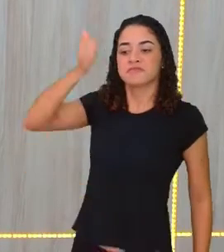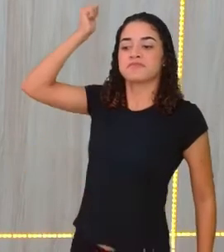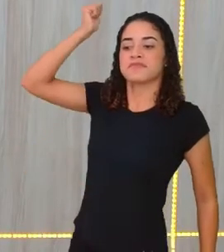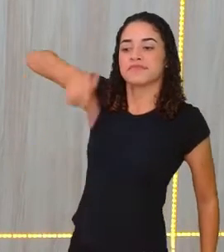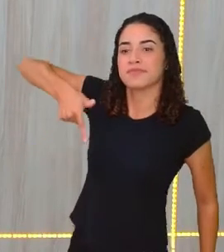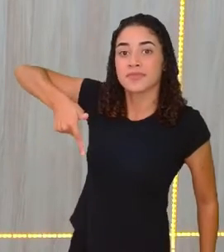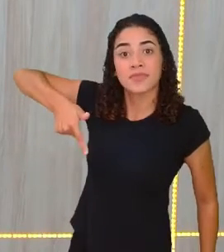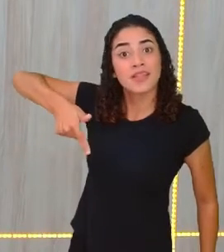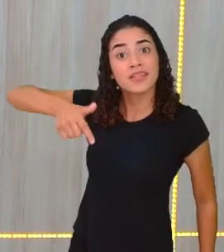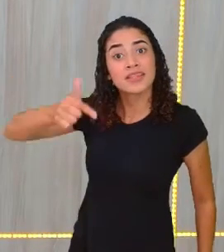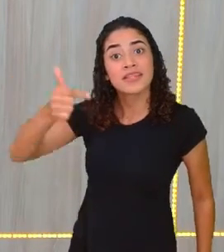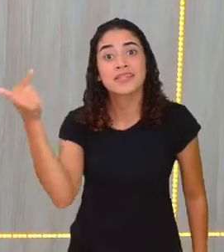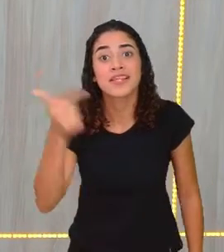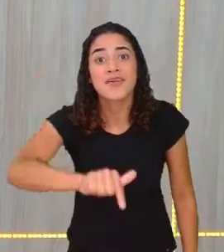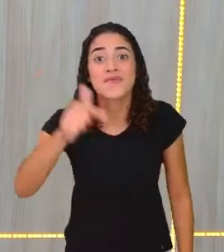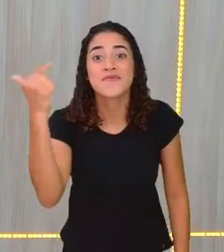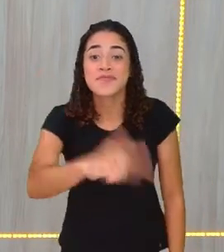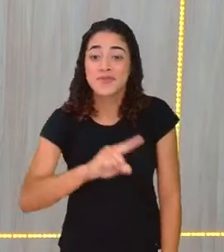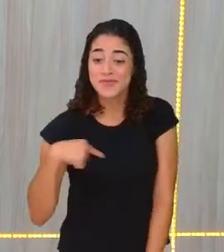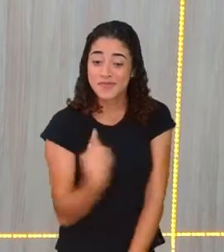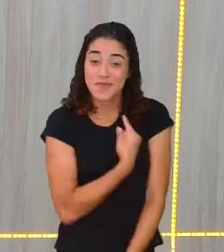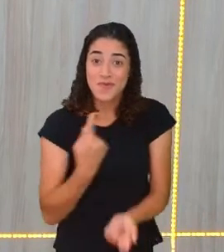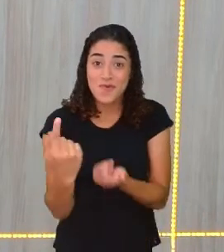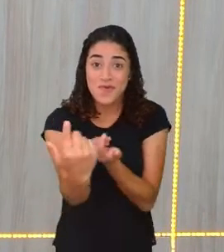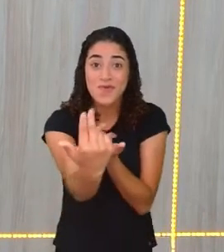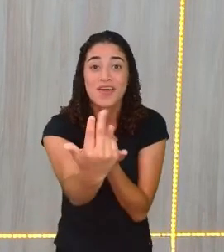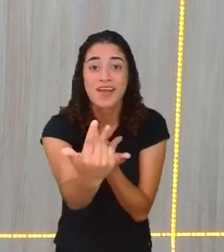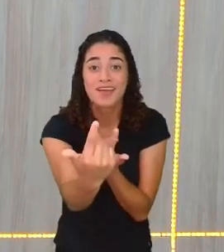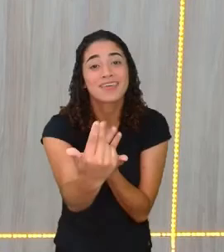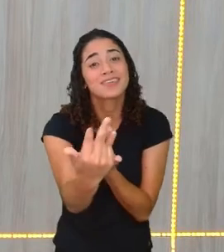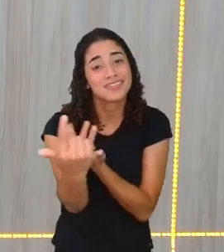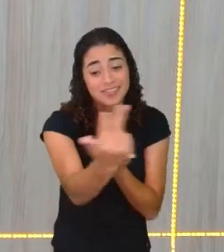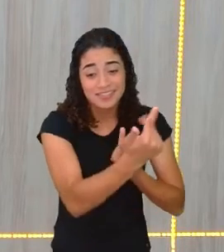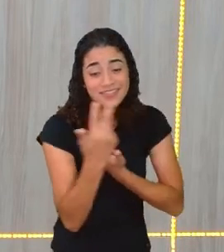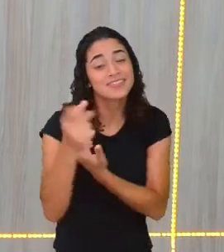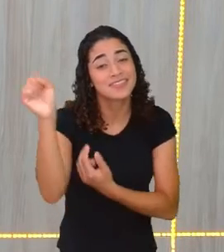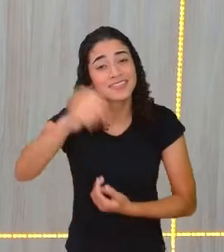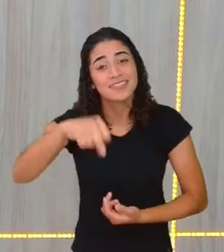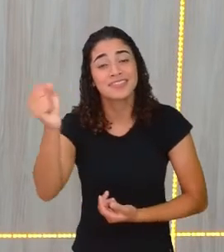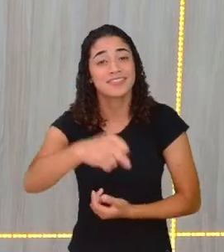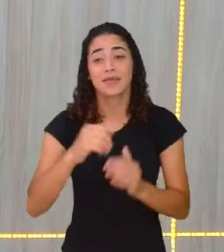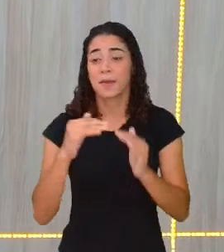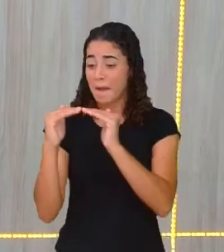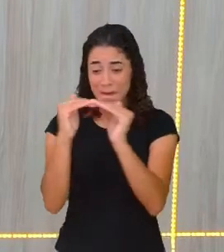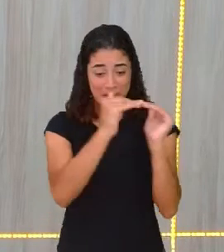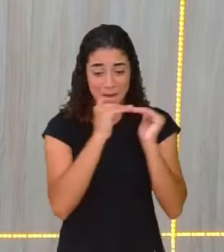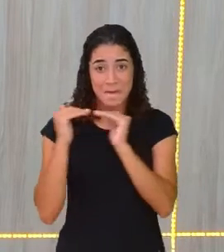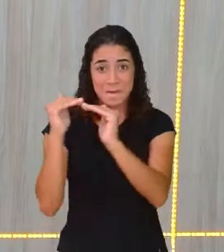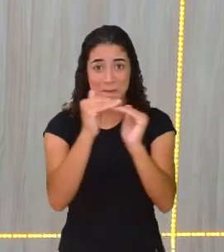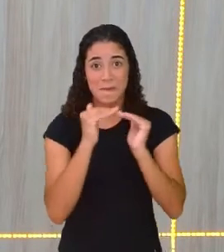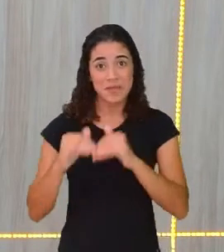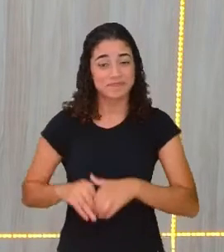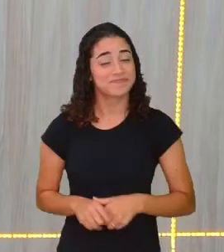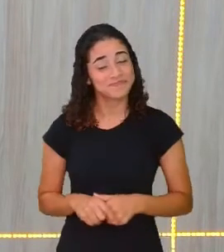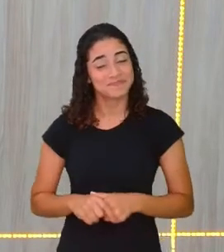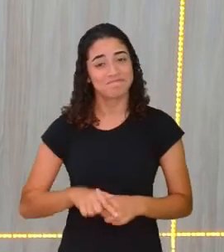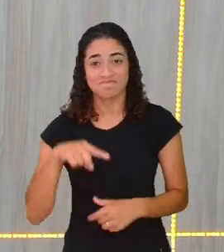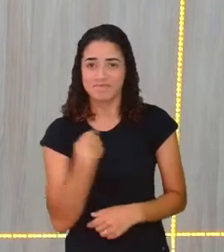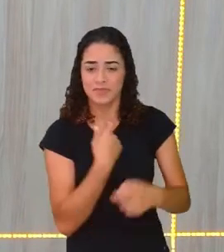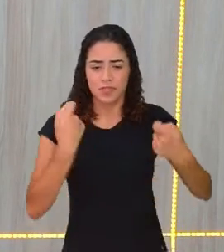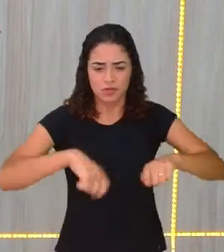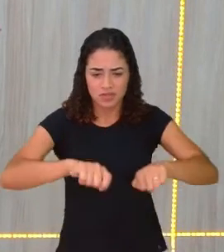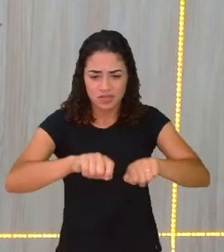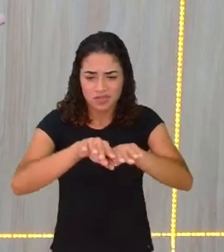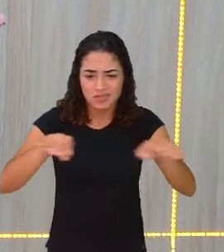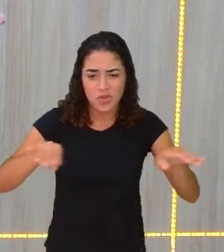Nenhuma vida. Nós não somos melhor do que ninguém. Nós somos iguais. E aí precisamos, o chão é